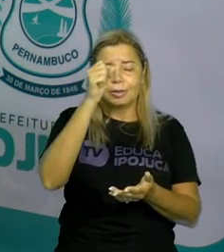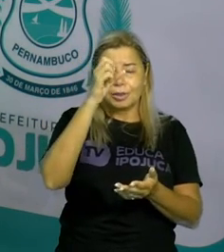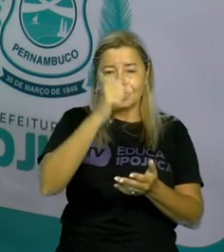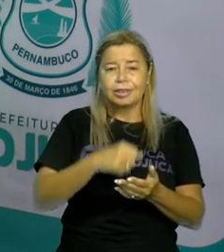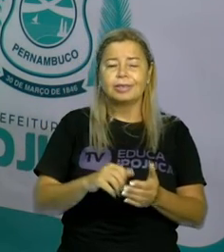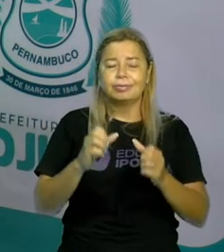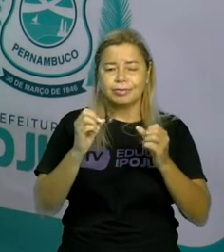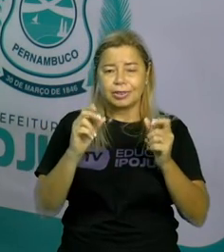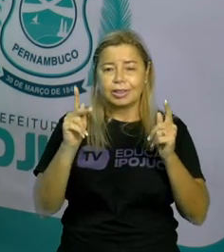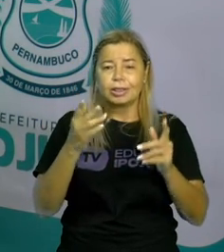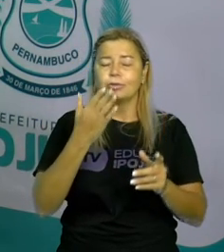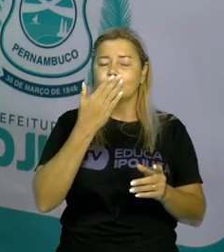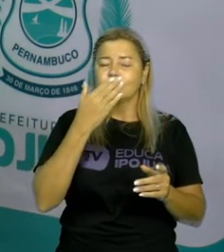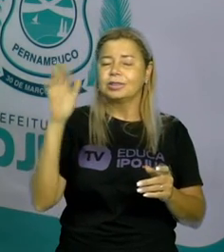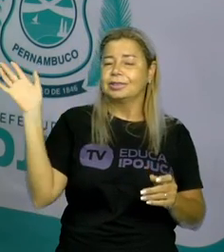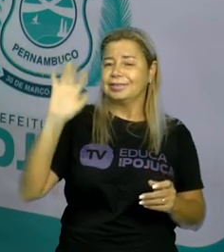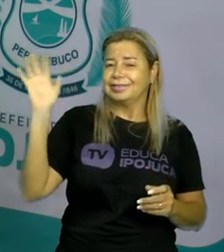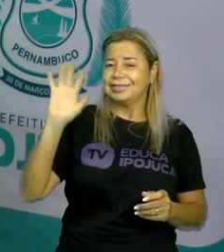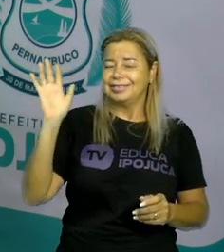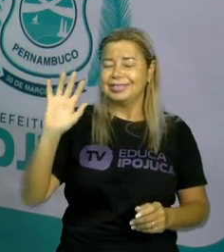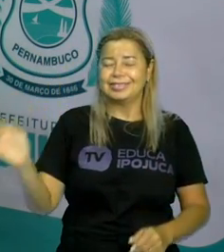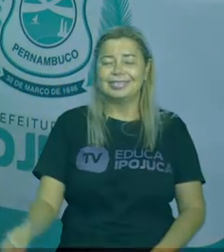Beijo grande e até a próxima aula!